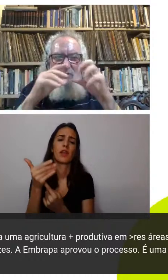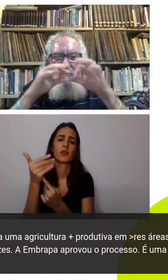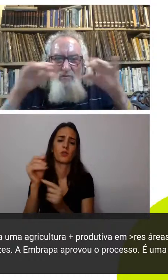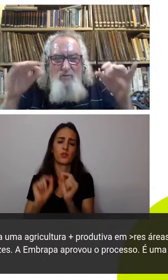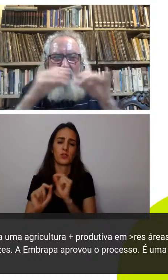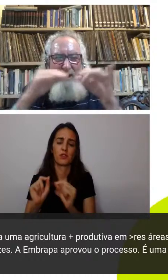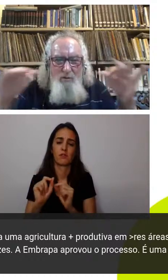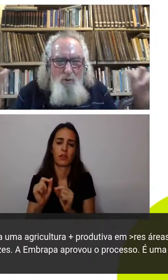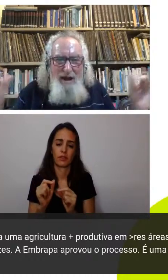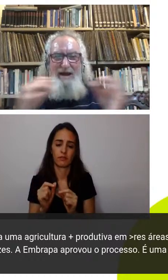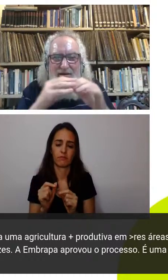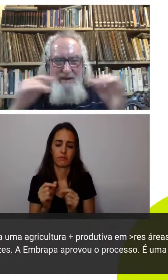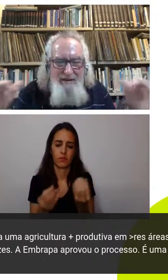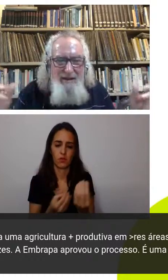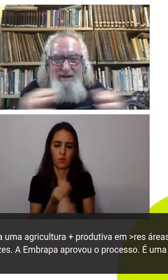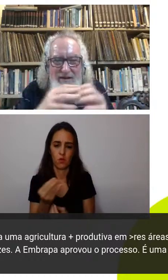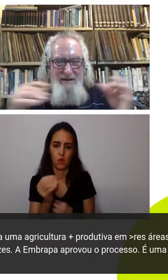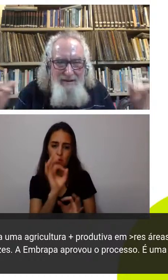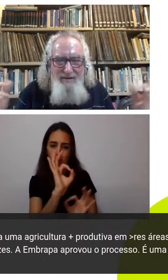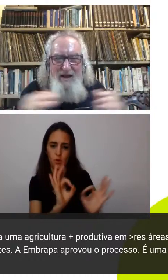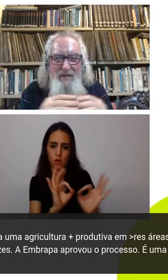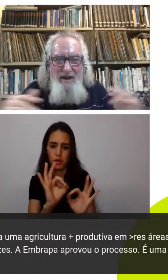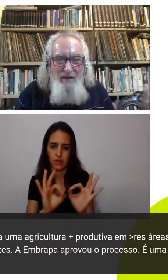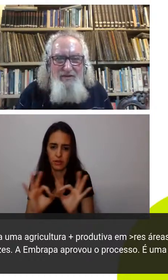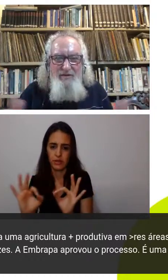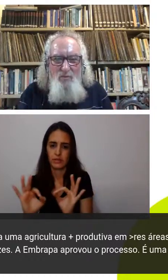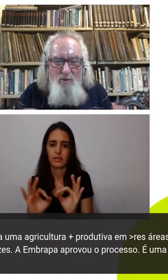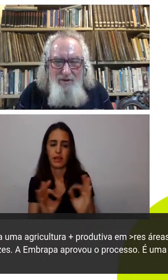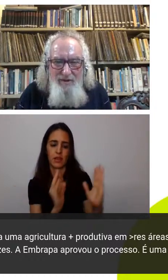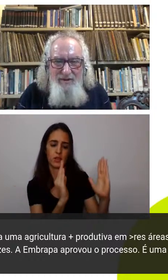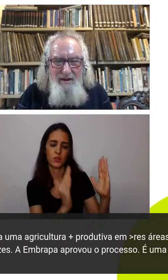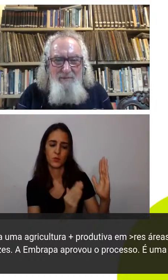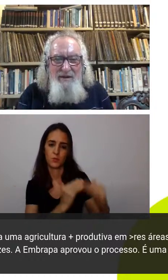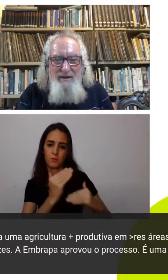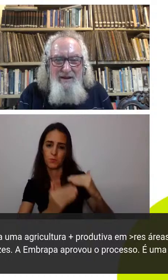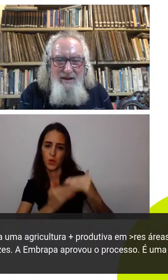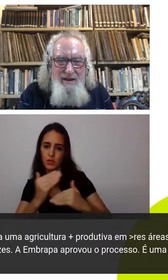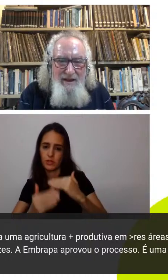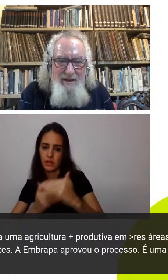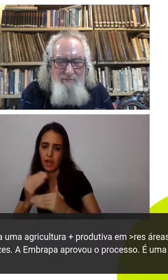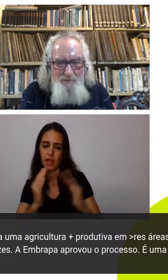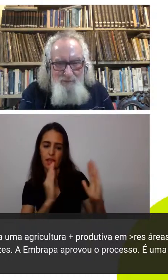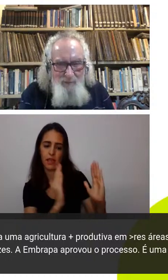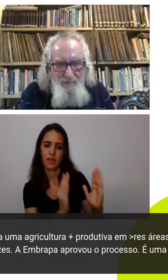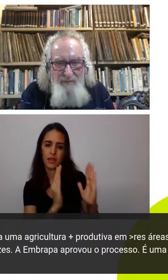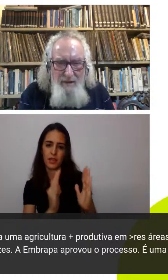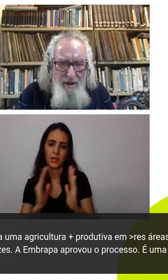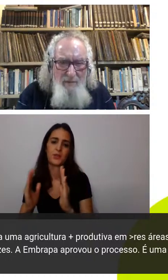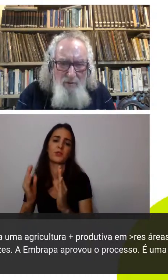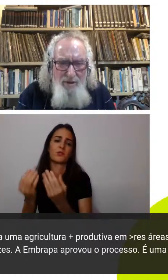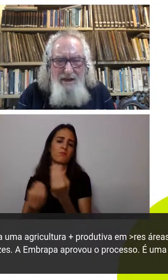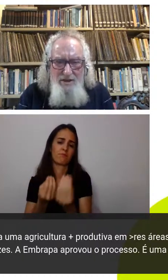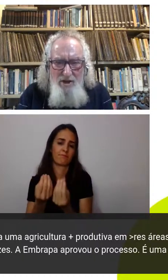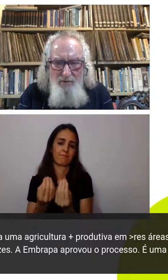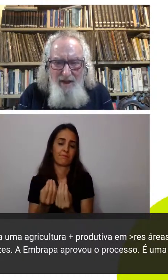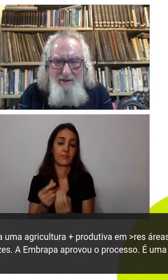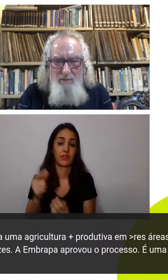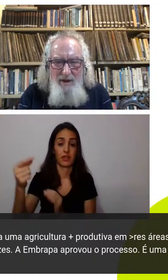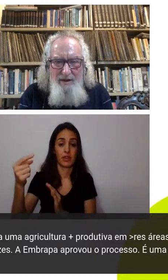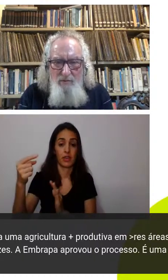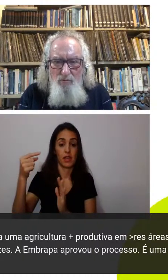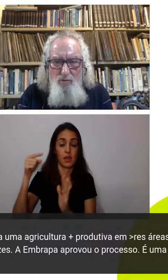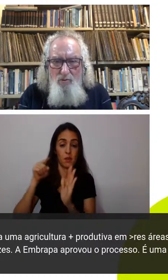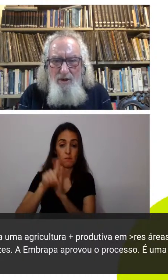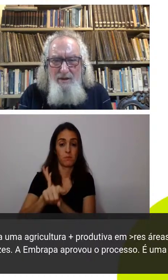próximo do molecular né das cadeias das coisas né e ele pergunta que ela já é